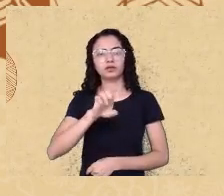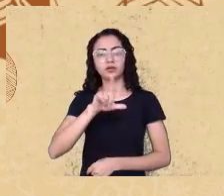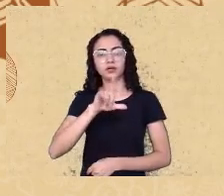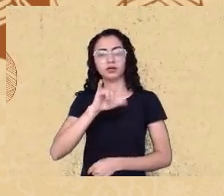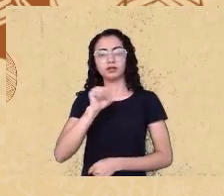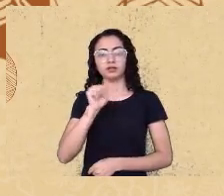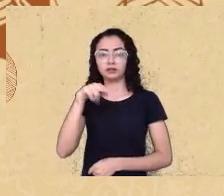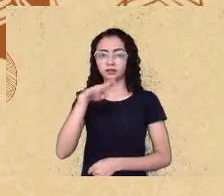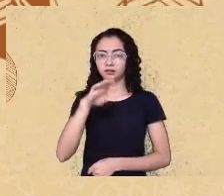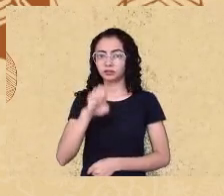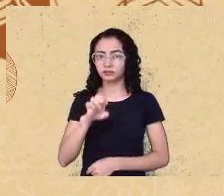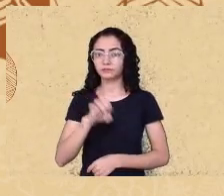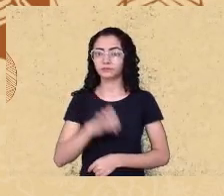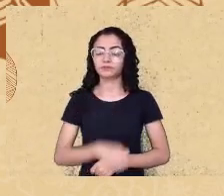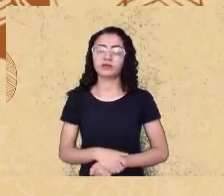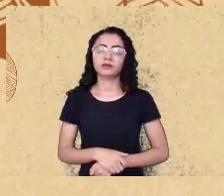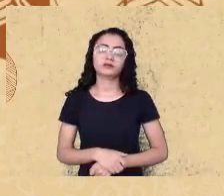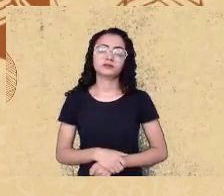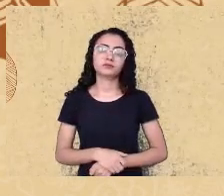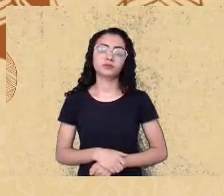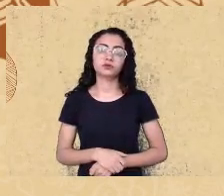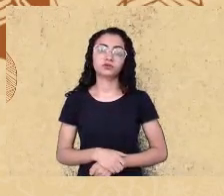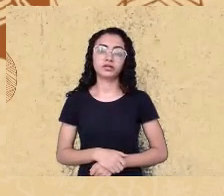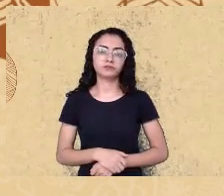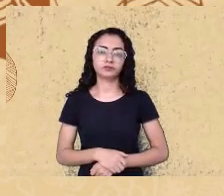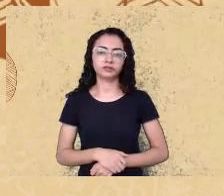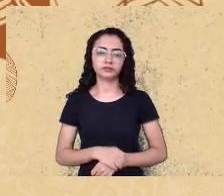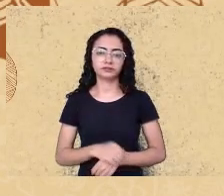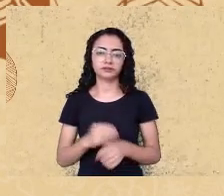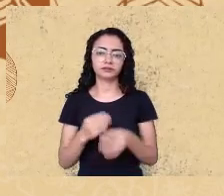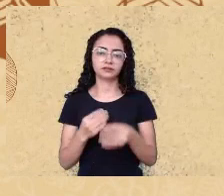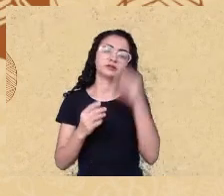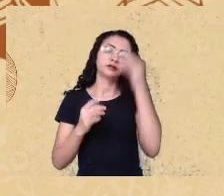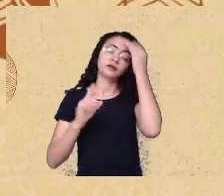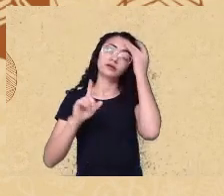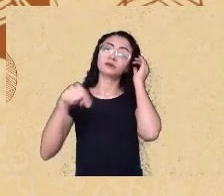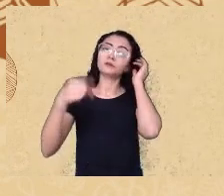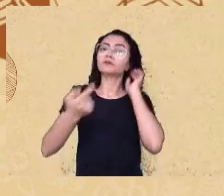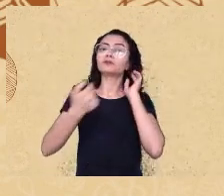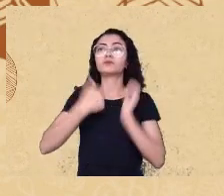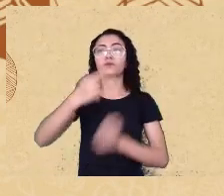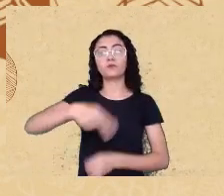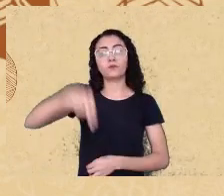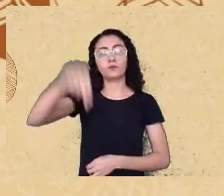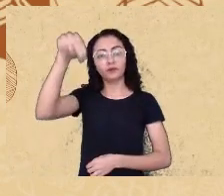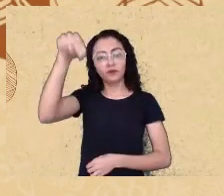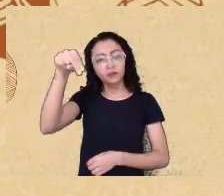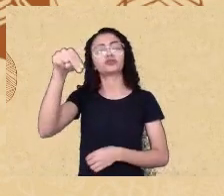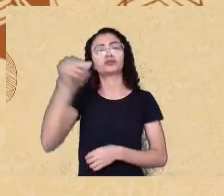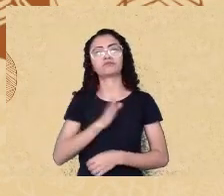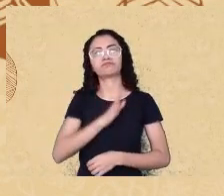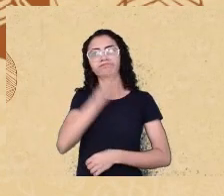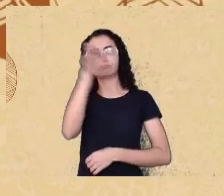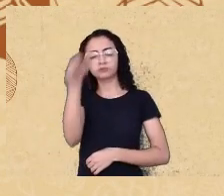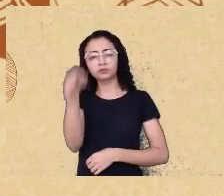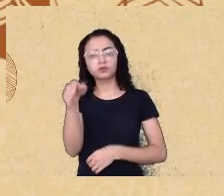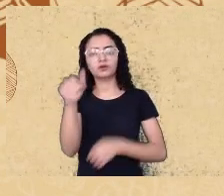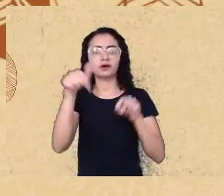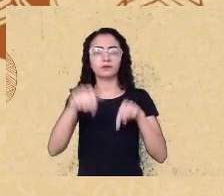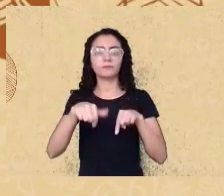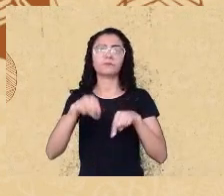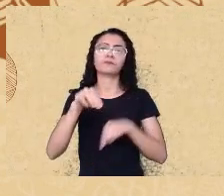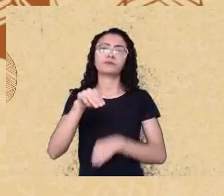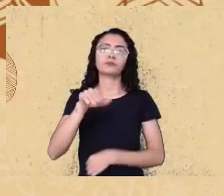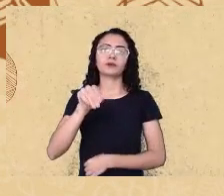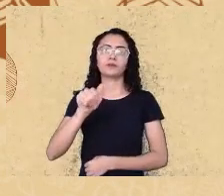e os demais quatro anos na região Nordeste, na Universidade Federal de Alagoas, aqui na cidade de Maceió, onde sou